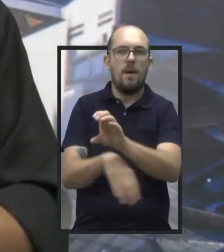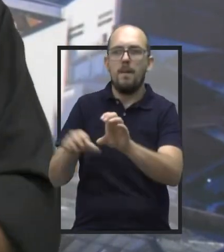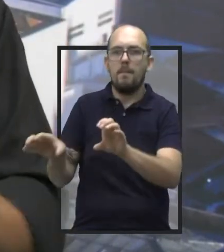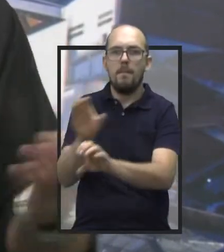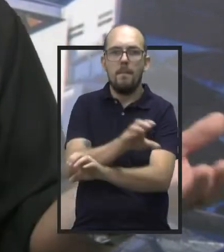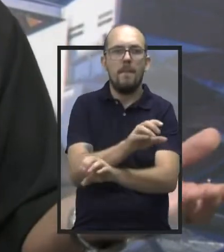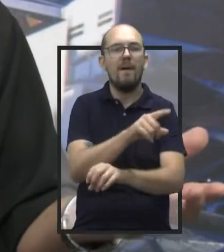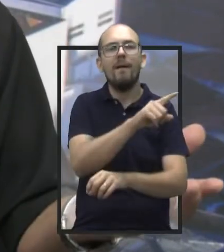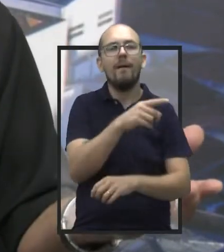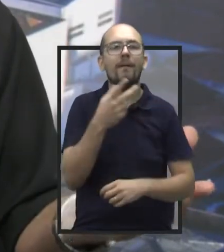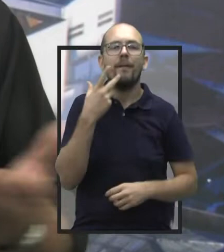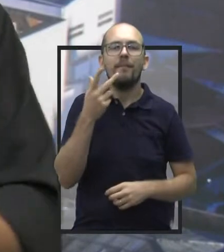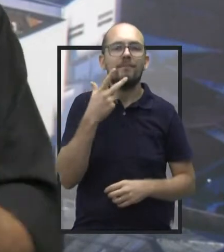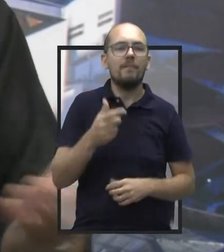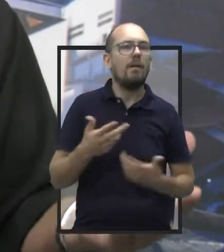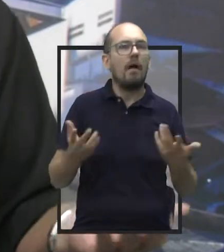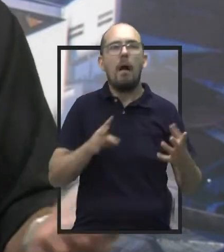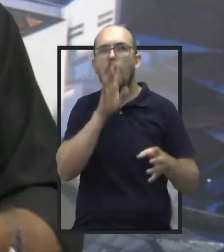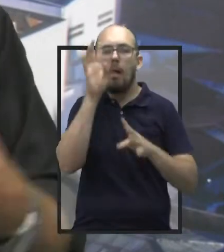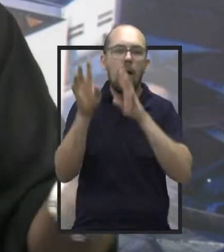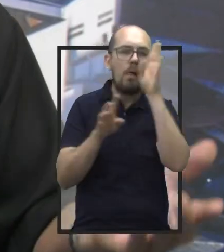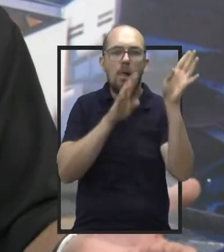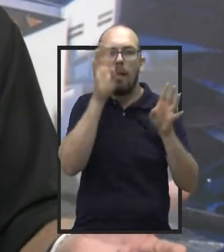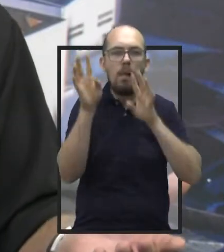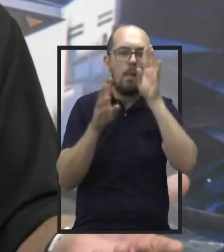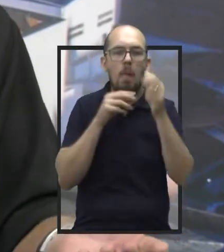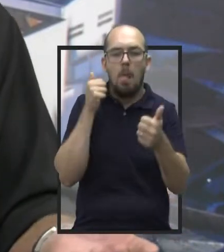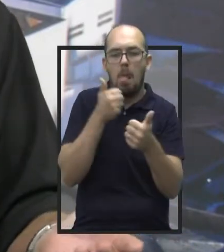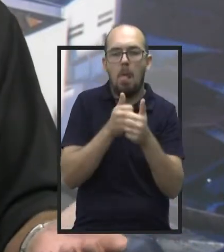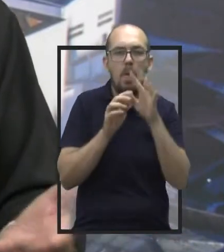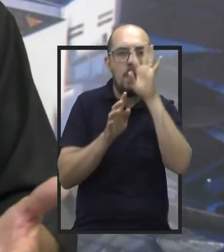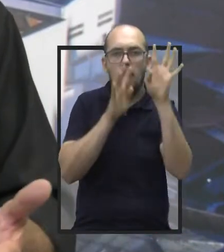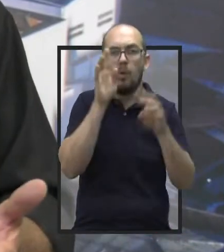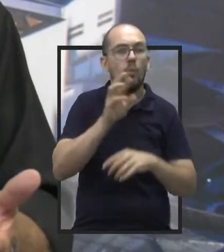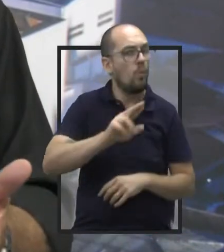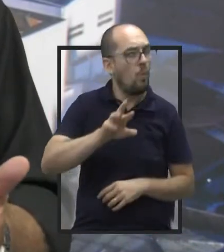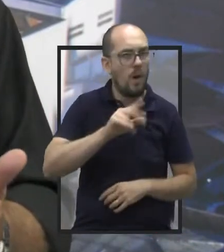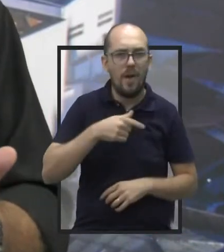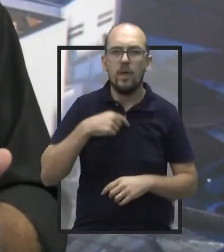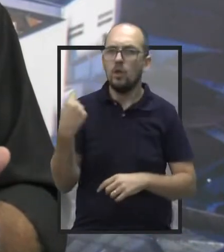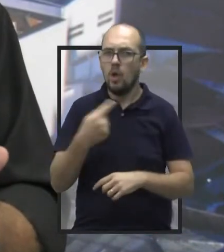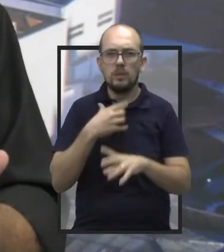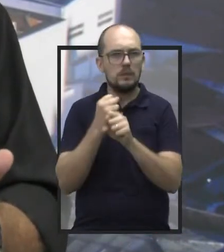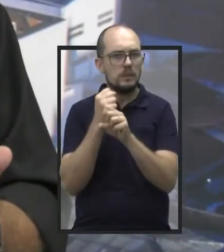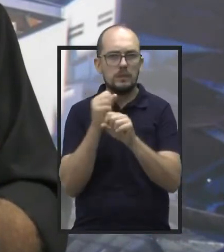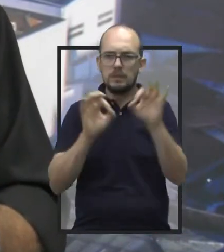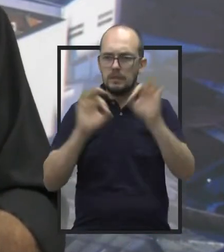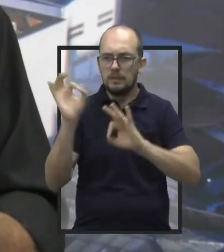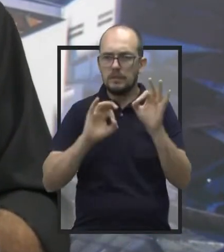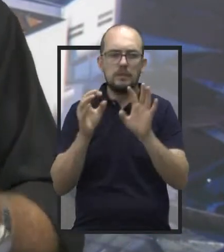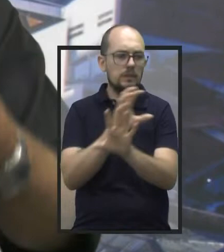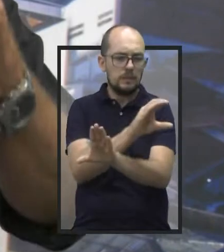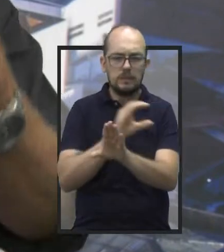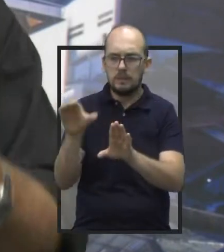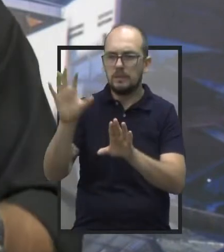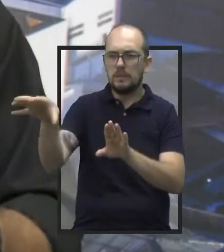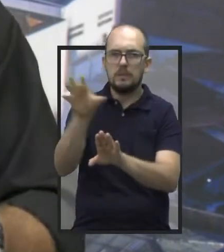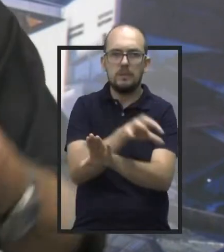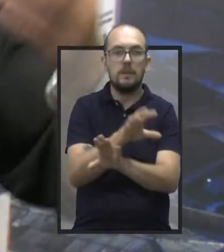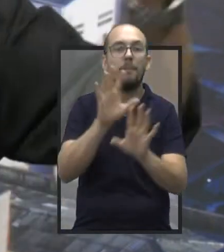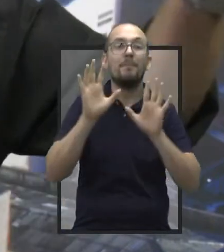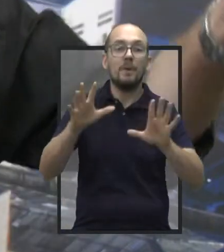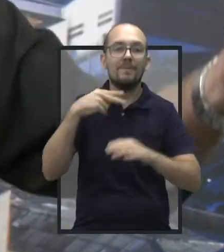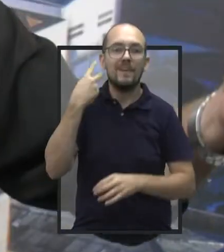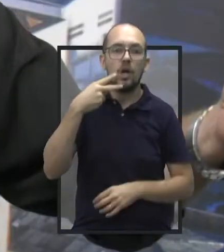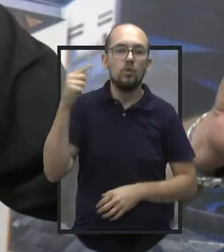Não foi uma coisa feita de última hora. E os vereadores, eu tenho certeza que todos eles, aqueles que vêm para a